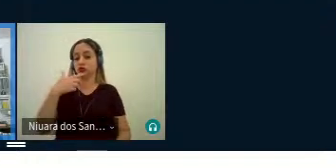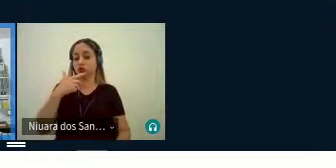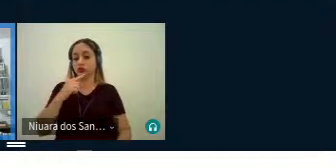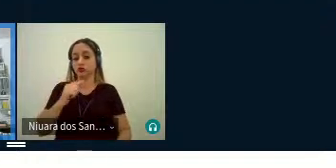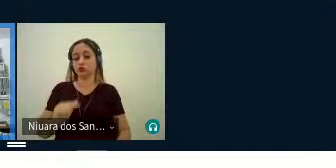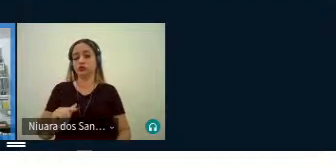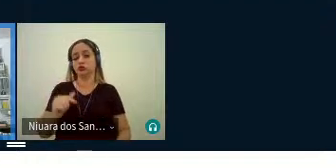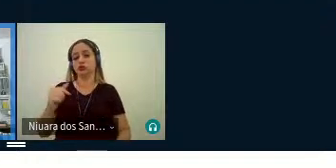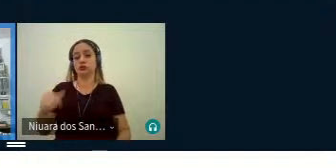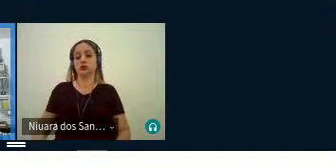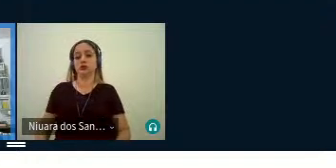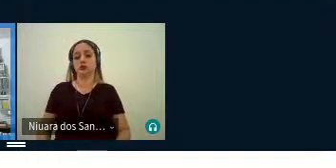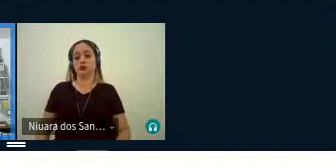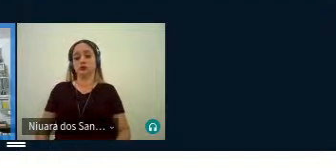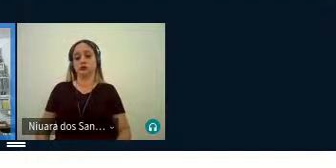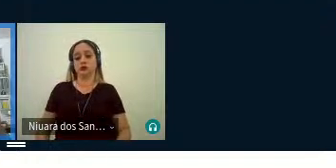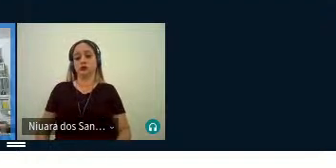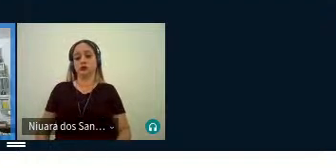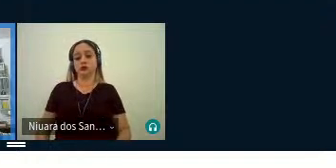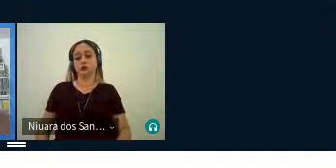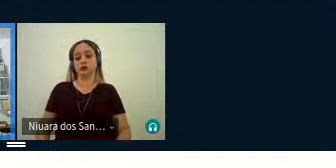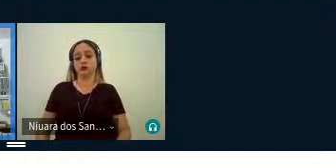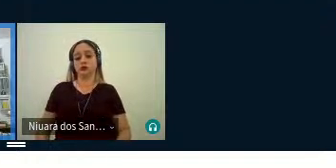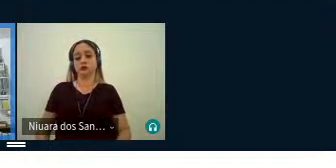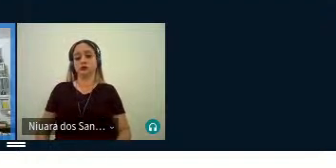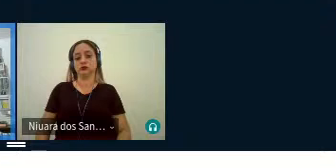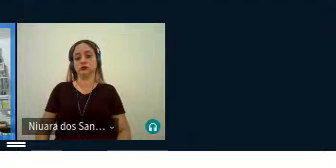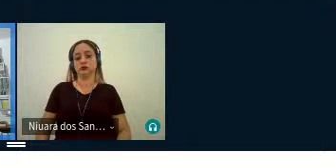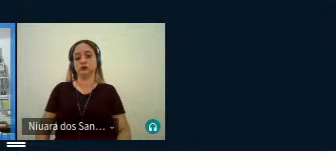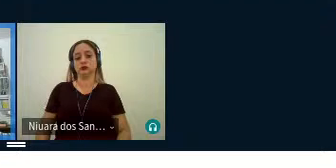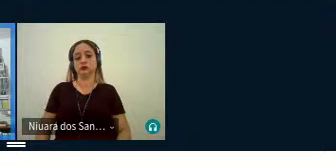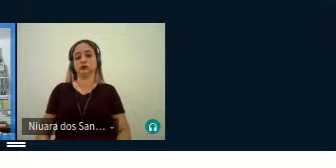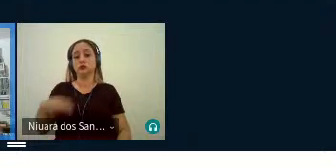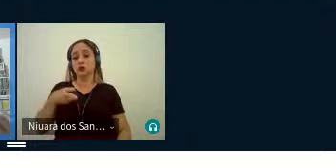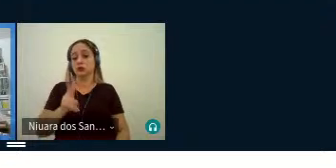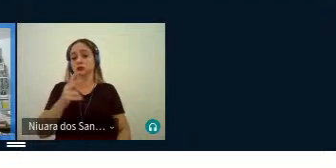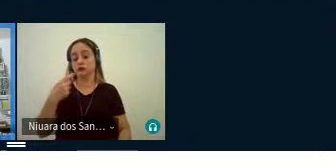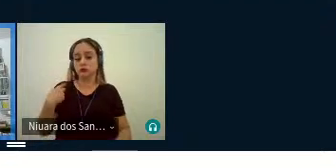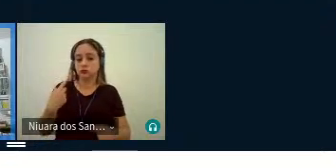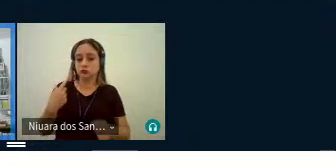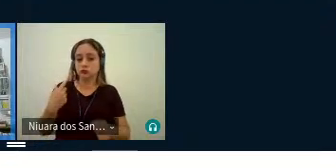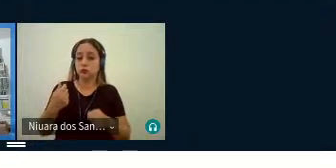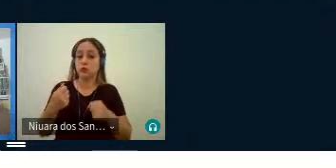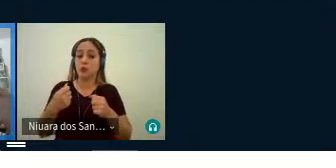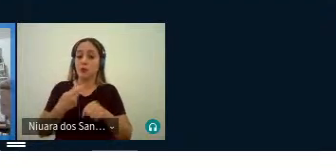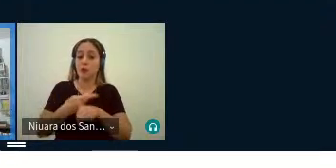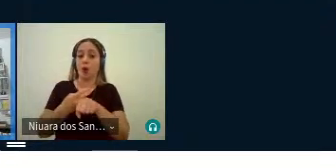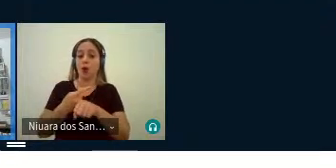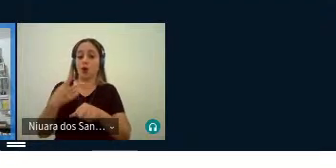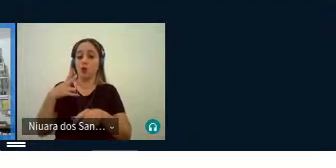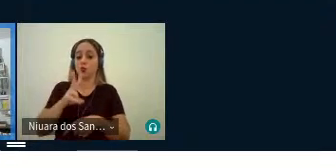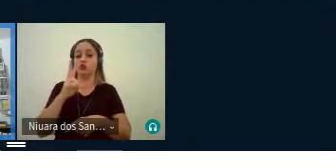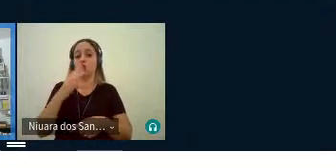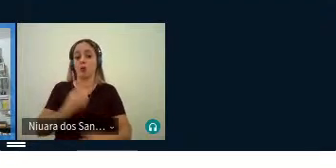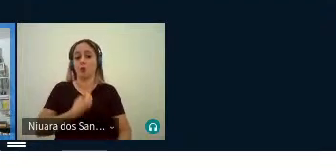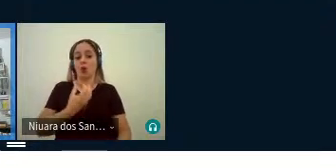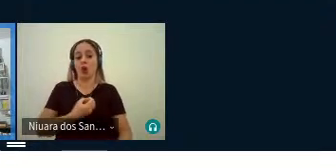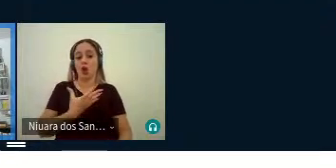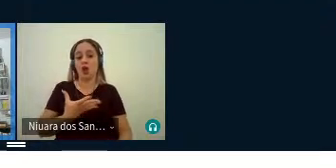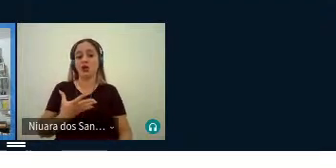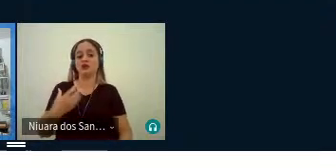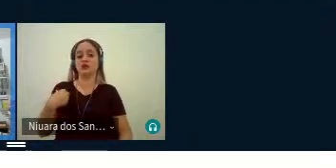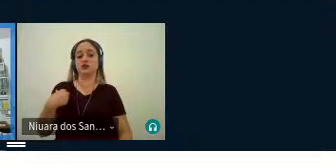ou a pragmática, então, né, sempre buscar manter essa poética, essa vivacidade do texto, essa